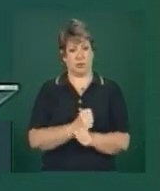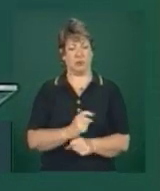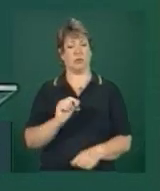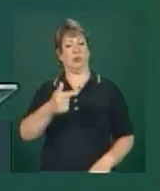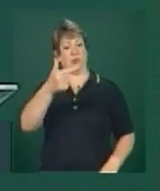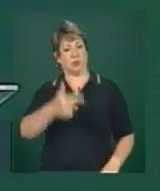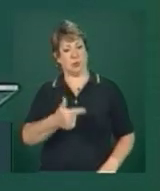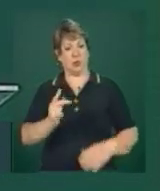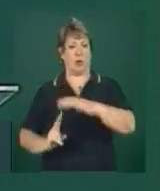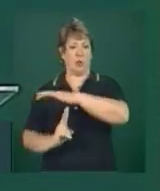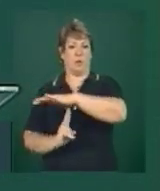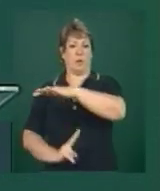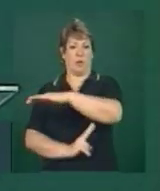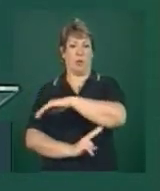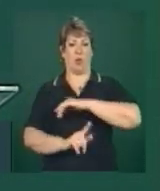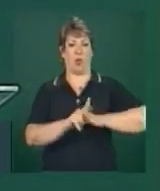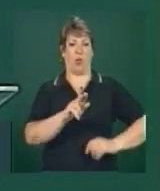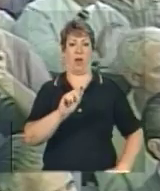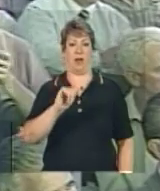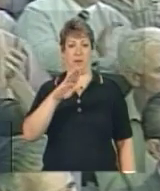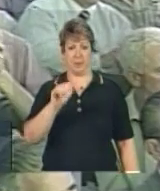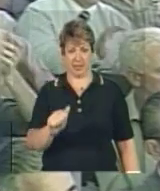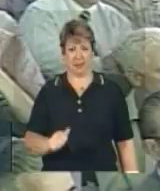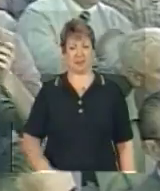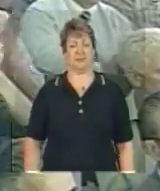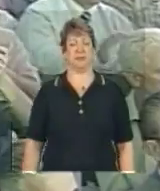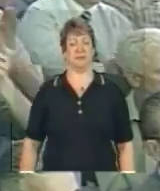segunda ponte do Guaíba.